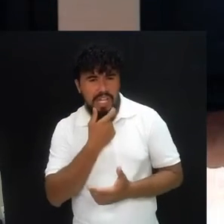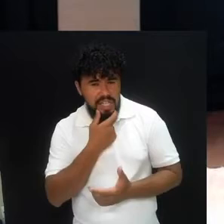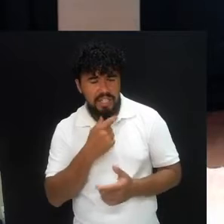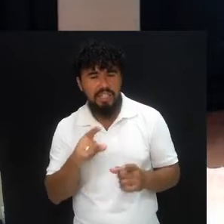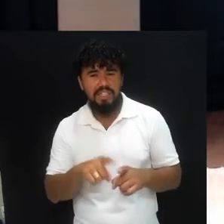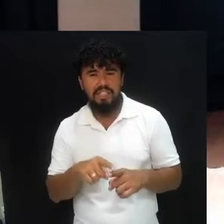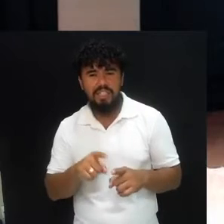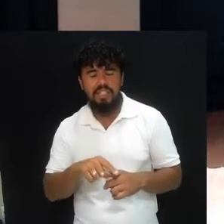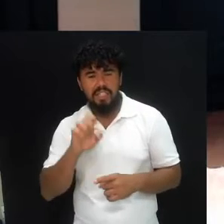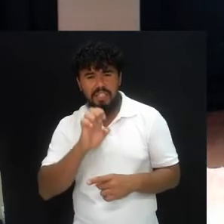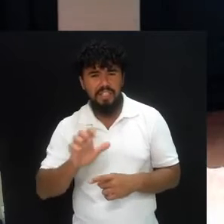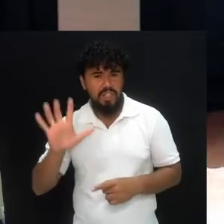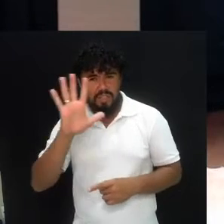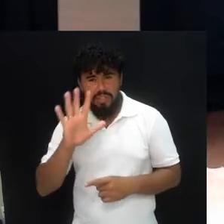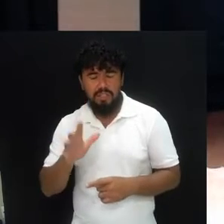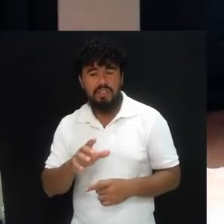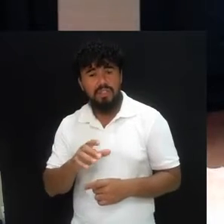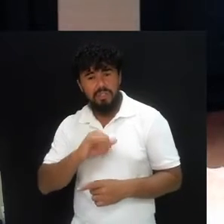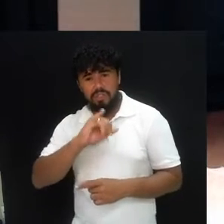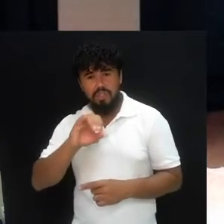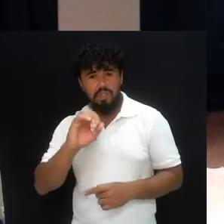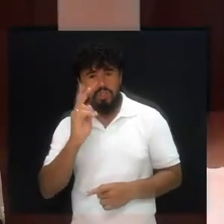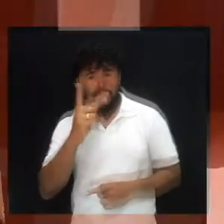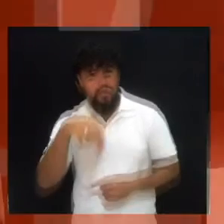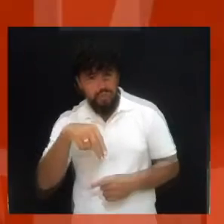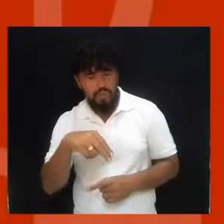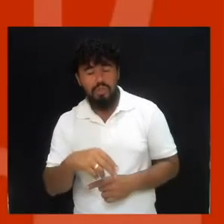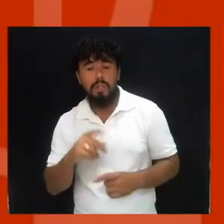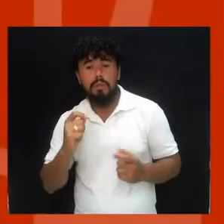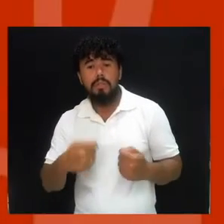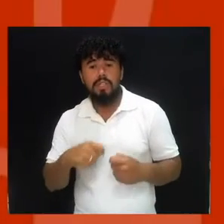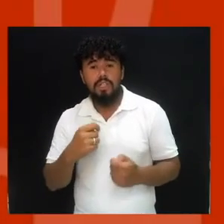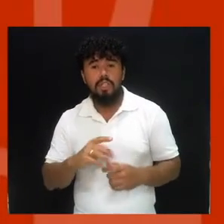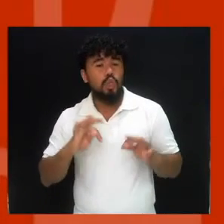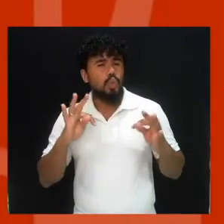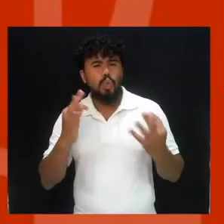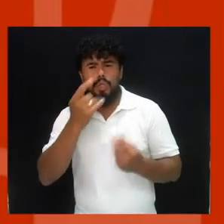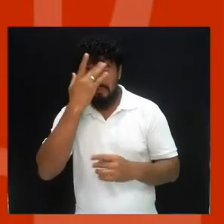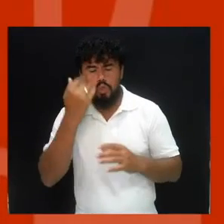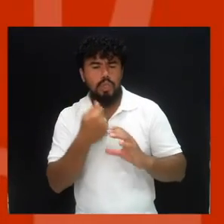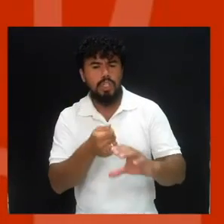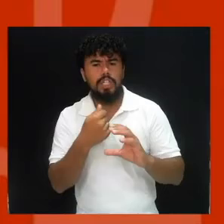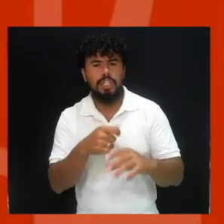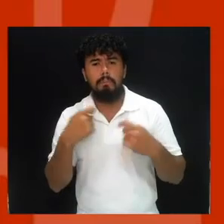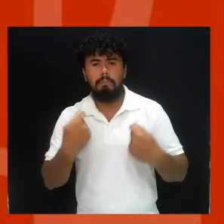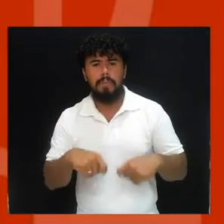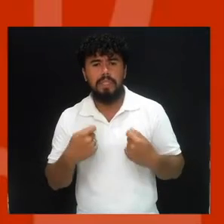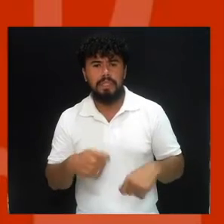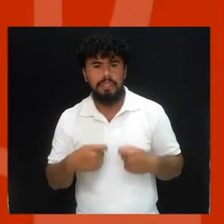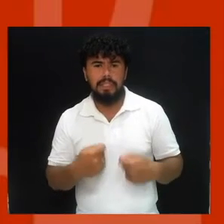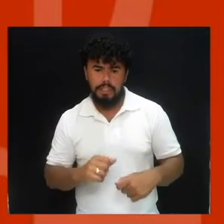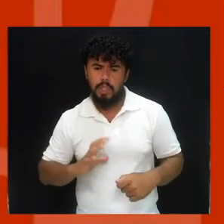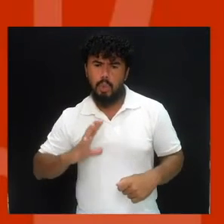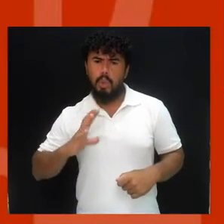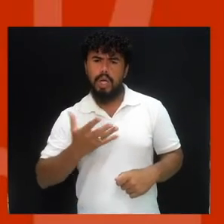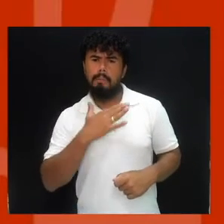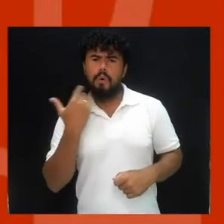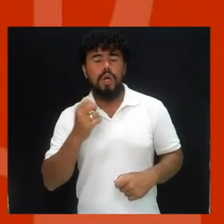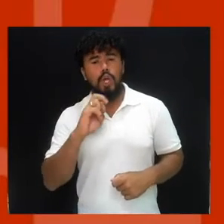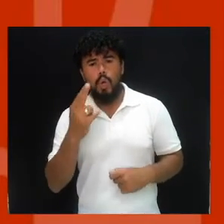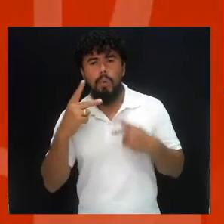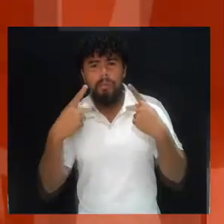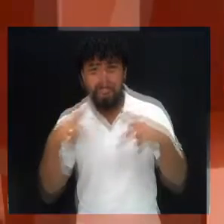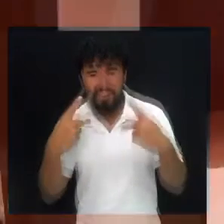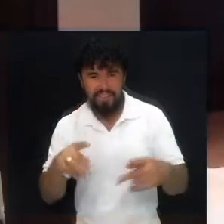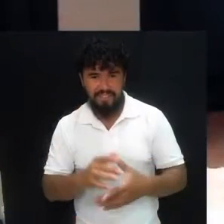percorreu toda a Europa. Foi John Wesley que disse, todo cristão deve estar pronto para morrer ou para pregar. É isso mesmo,